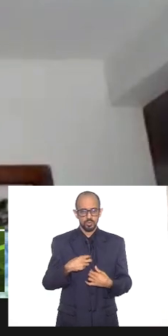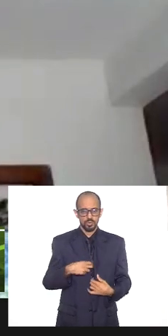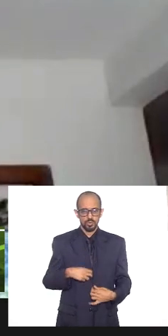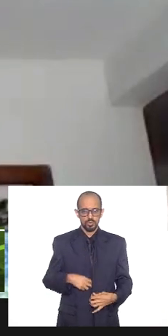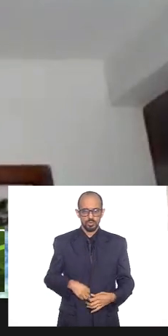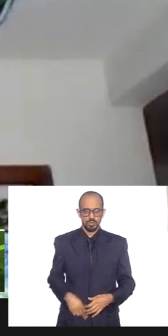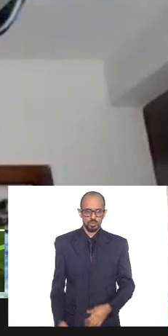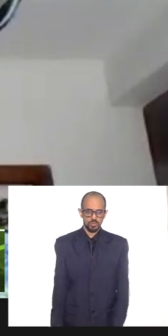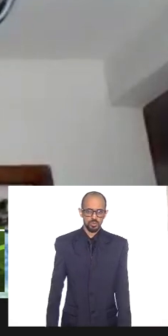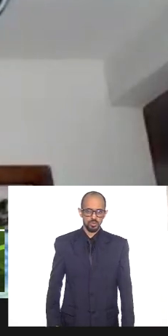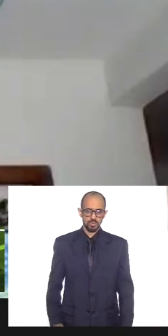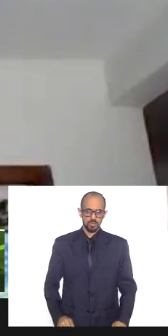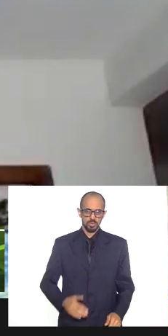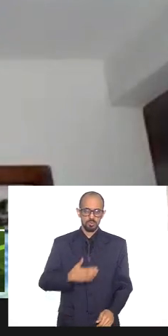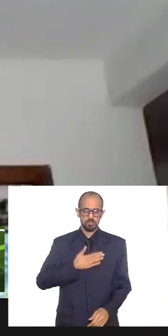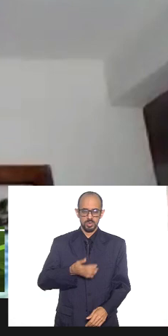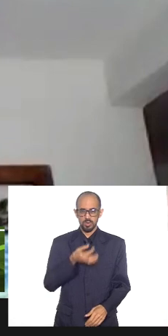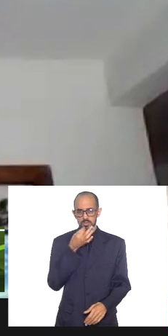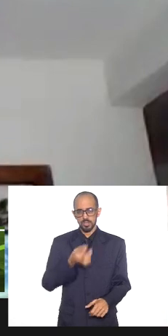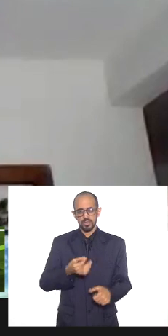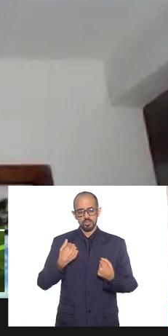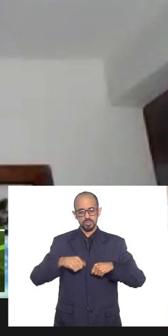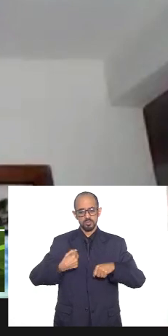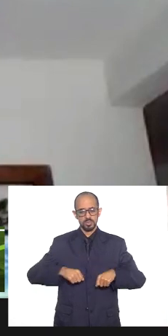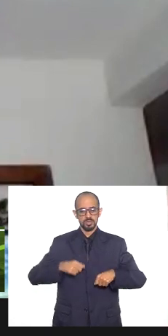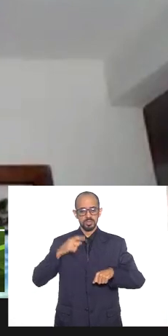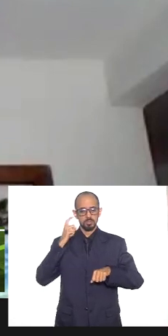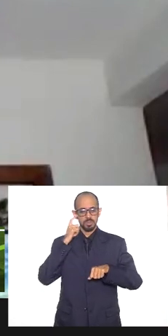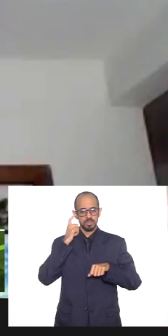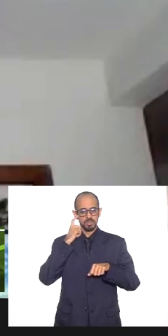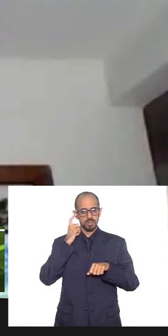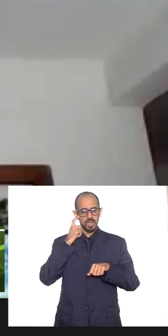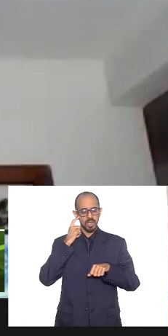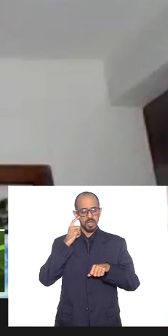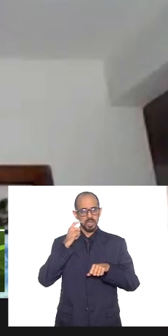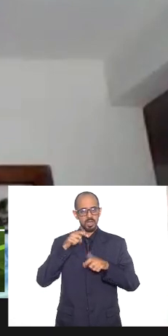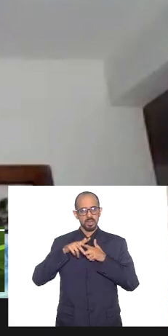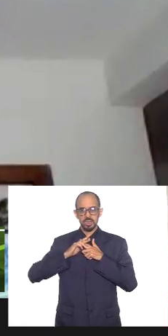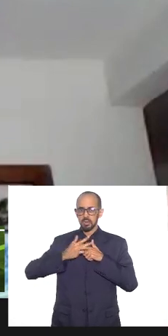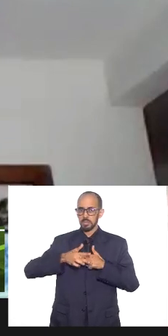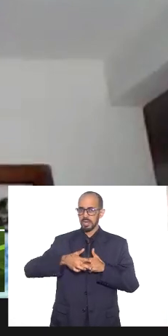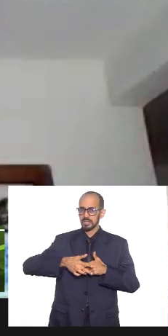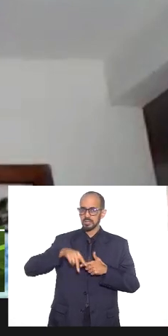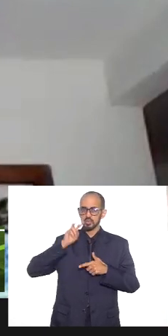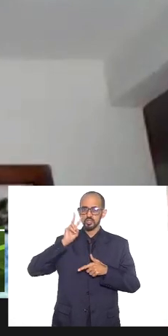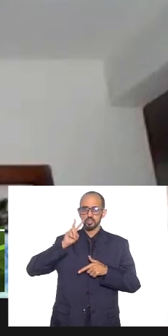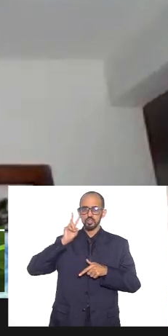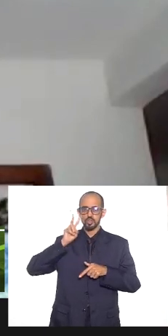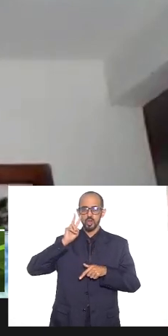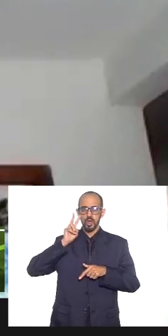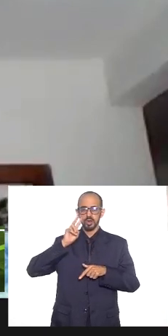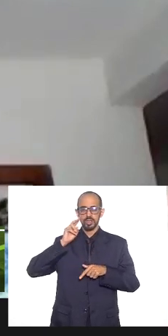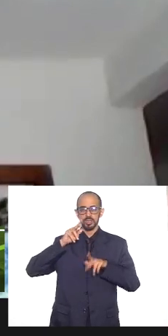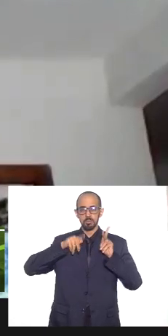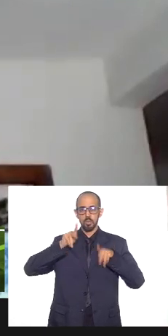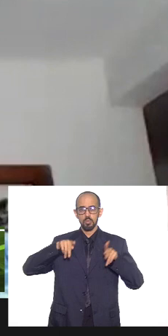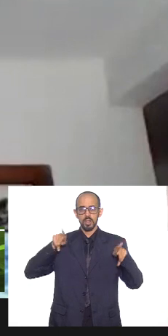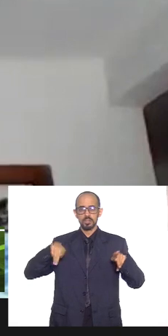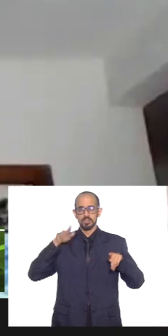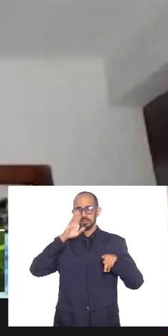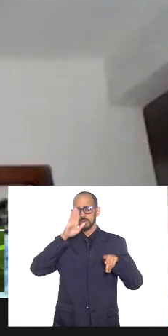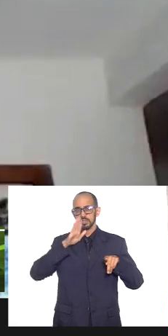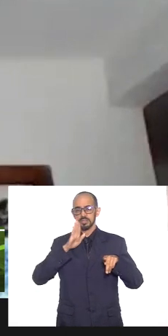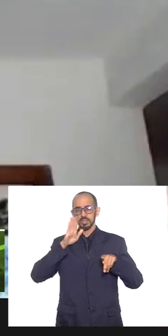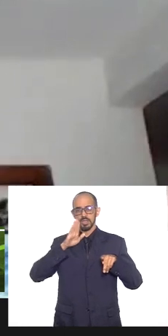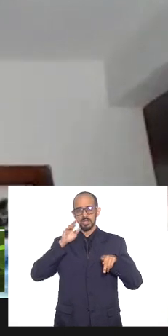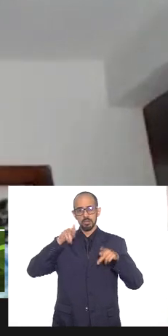eu acho que é de se repensar a reparação histórica do povo brasileiro da população negra